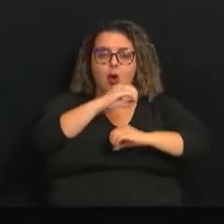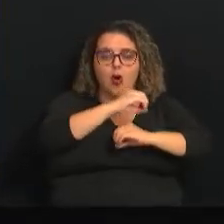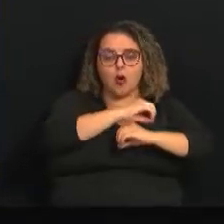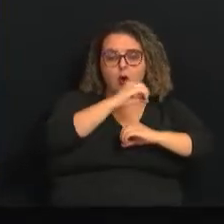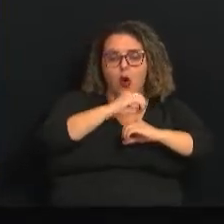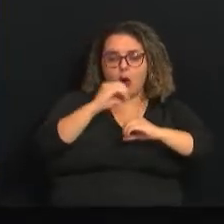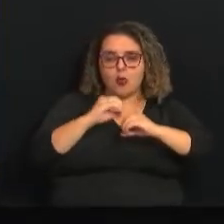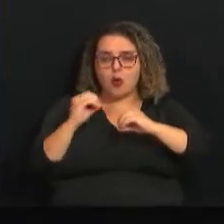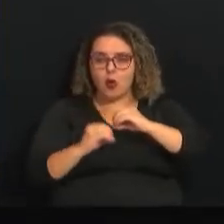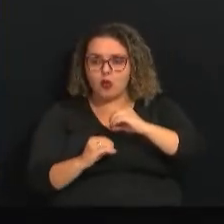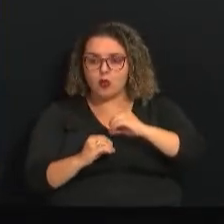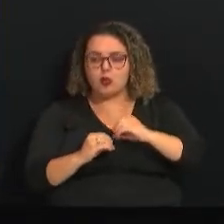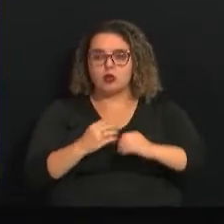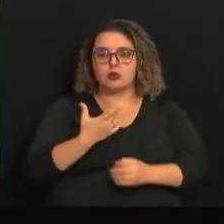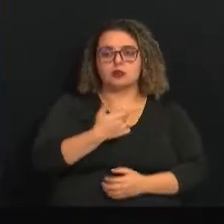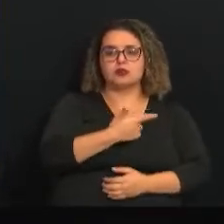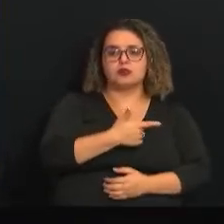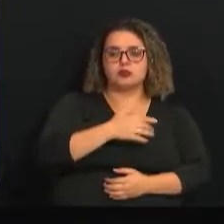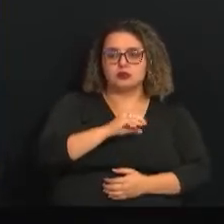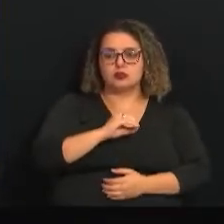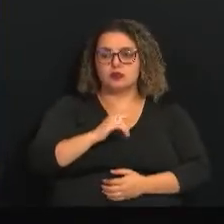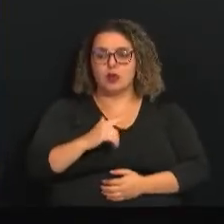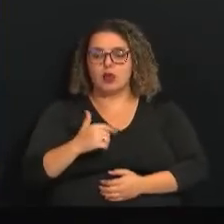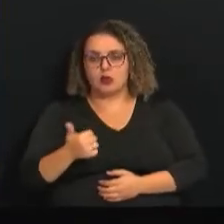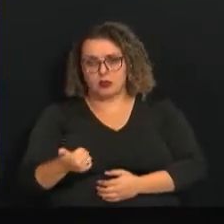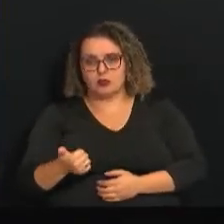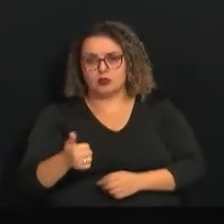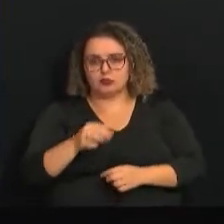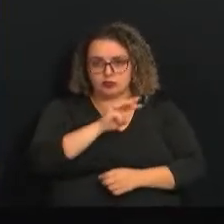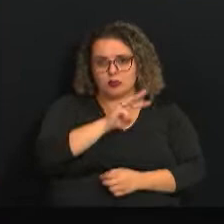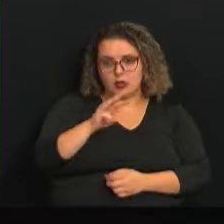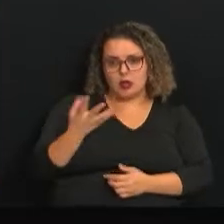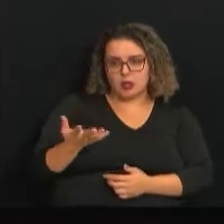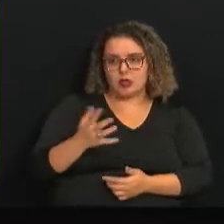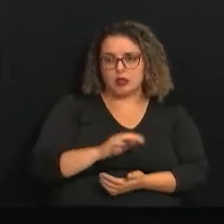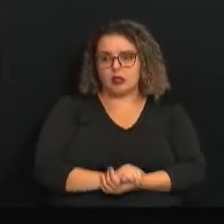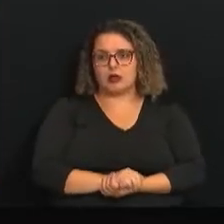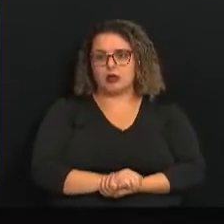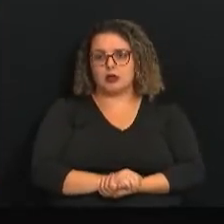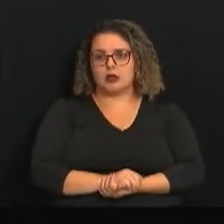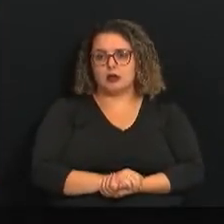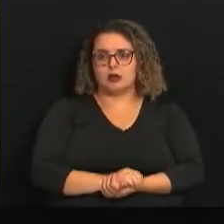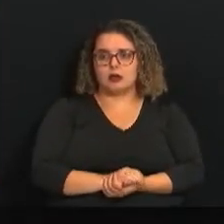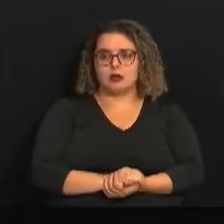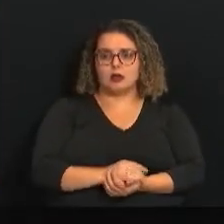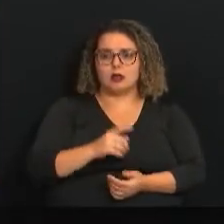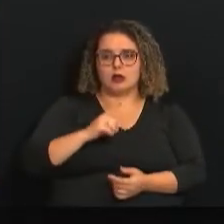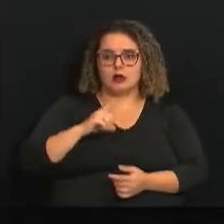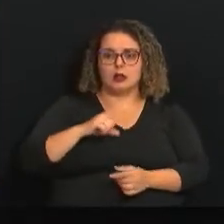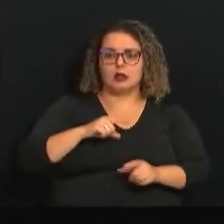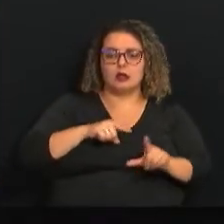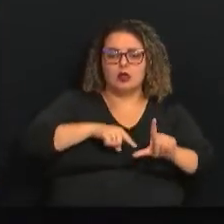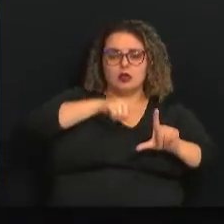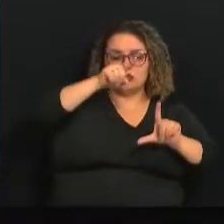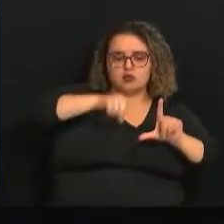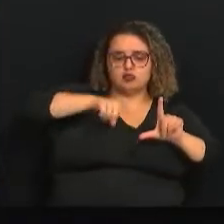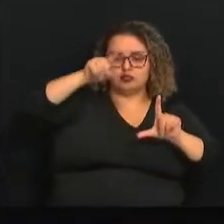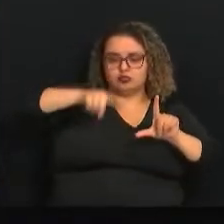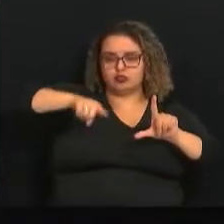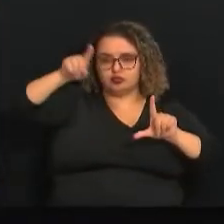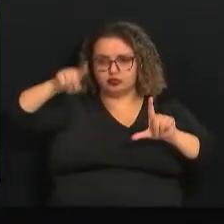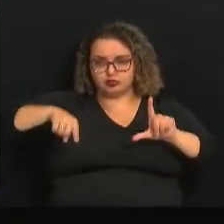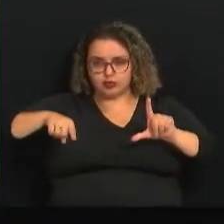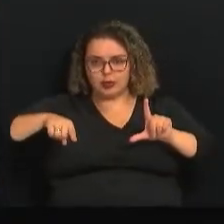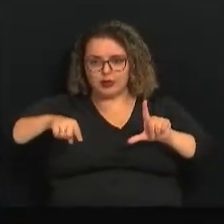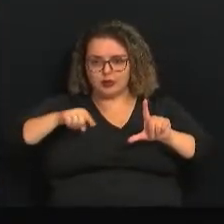11 de 2021. A gente chega a ter o pico de casos, tanto